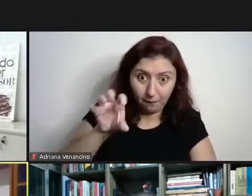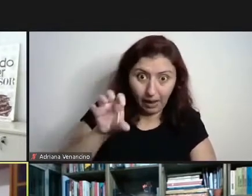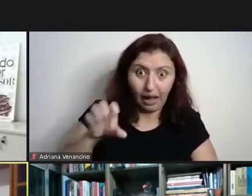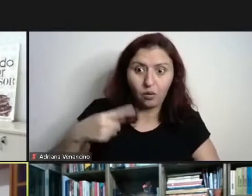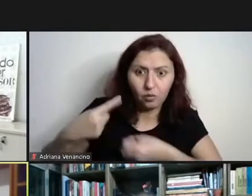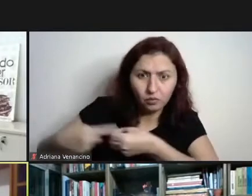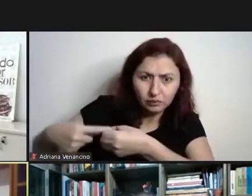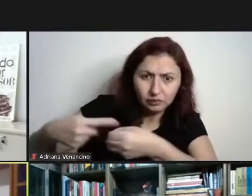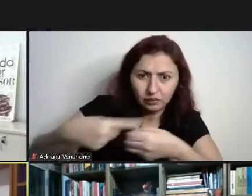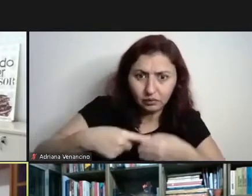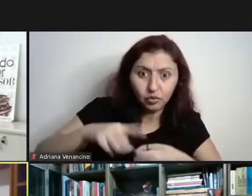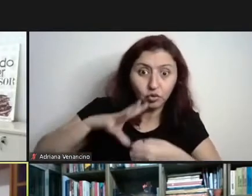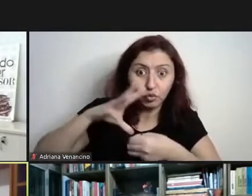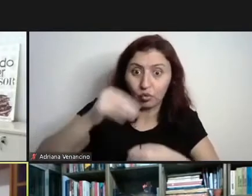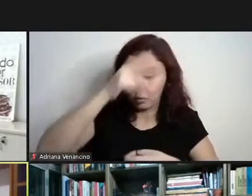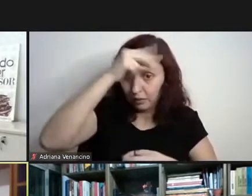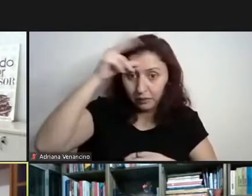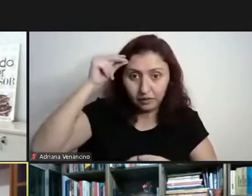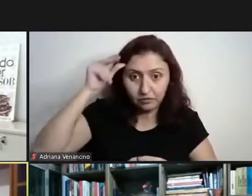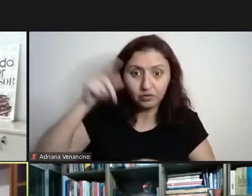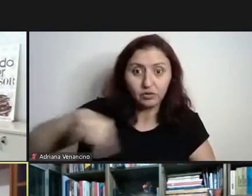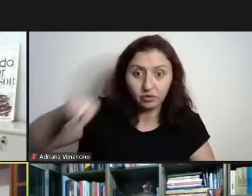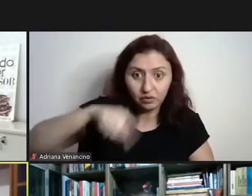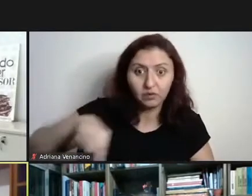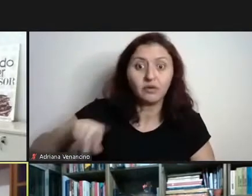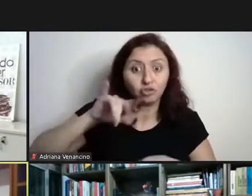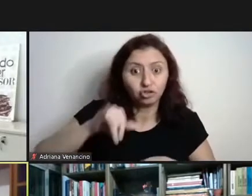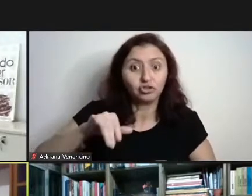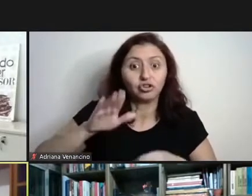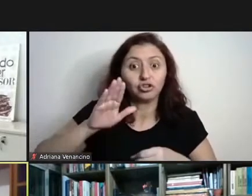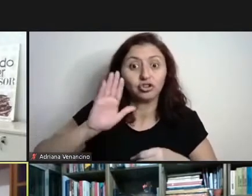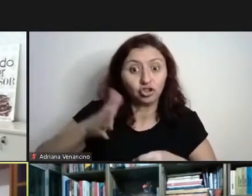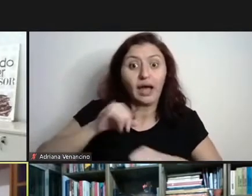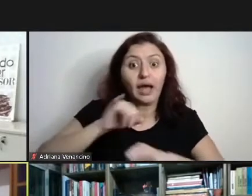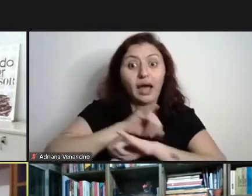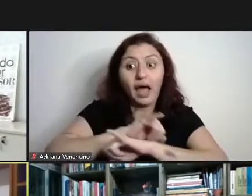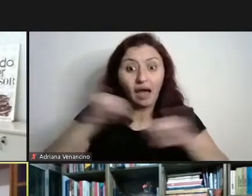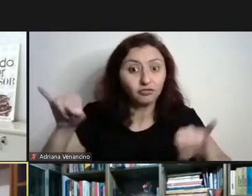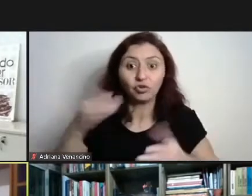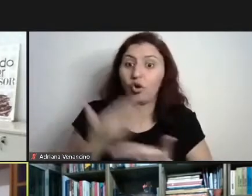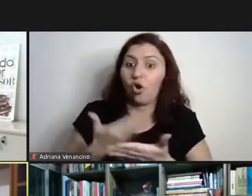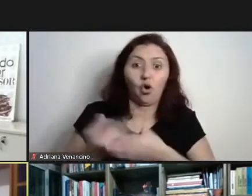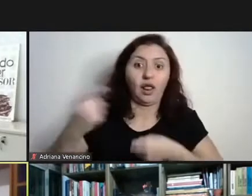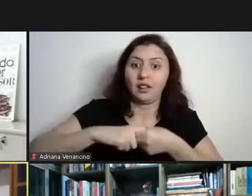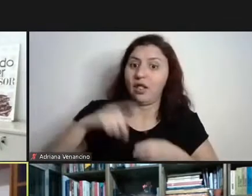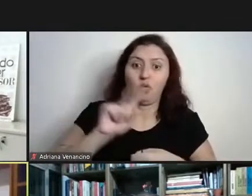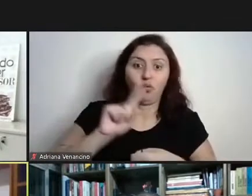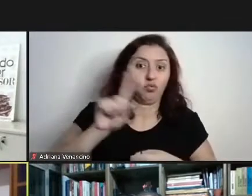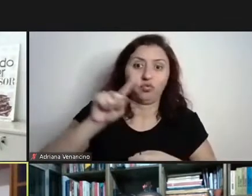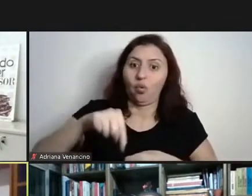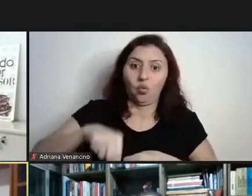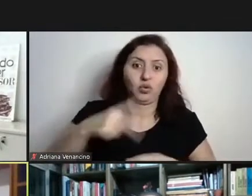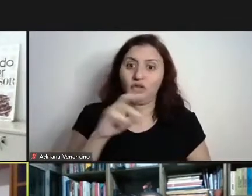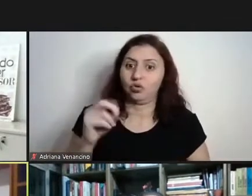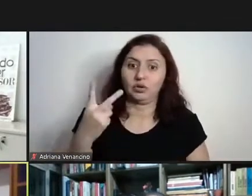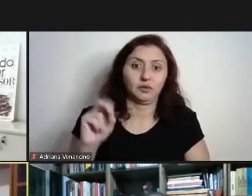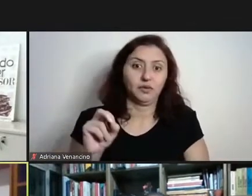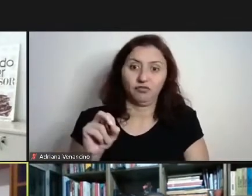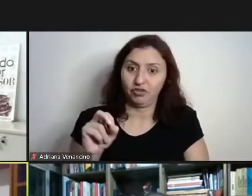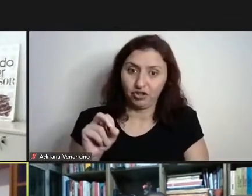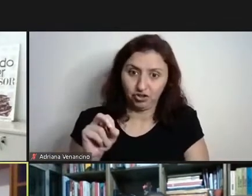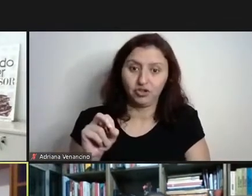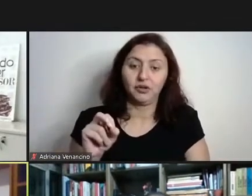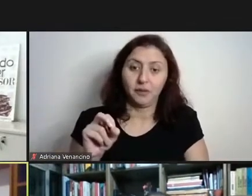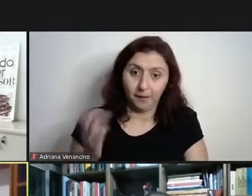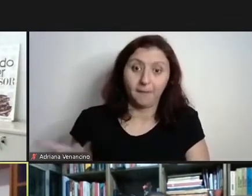prefeituras já disseram que as aulas não retomam esse ano, porque é isso, eles fizeram a conta, nós temos em